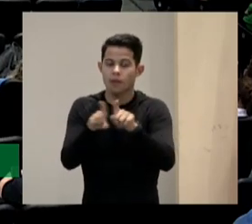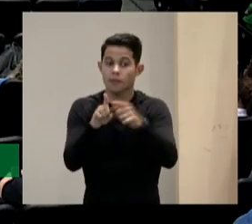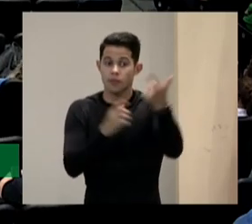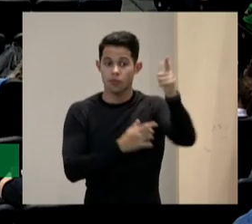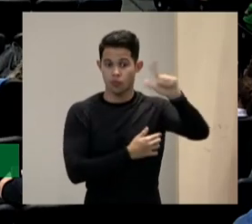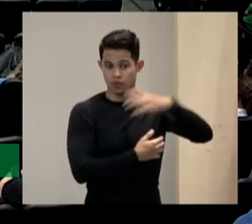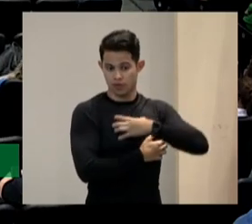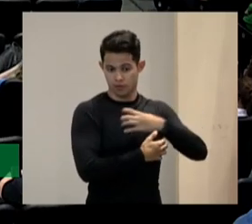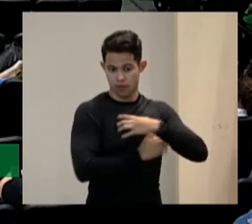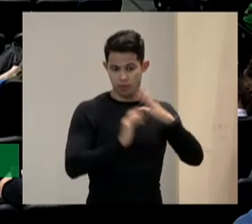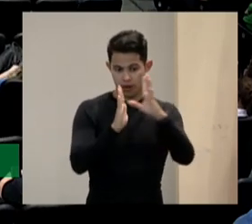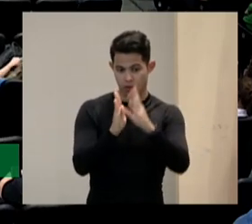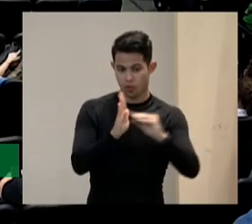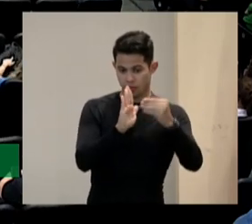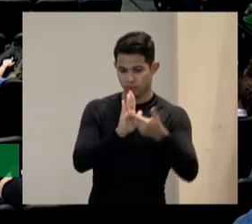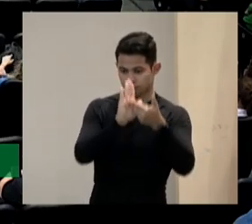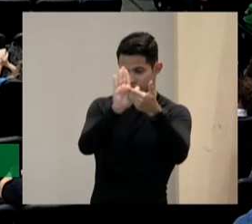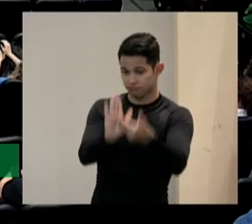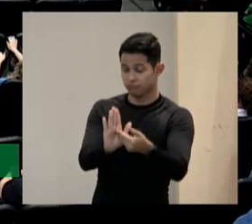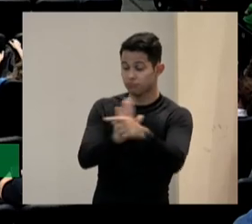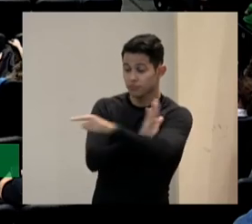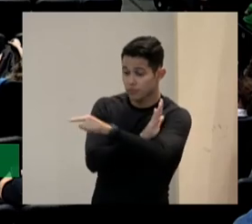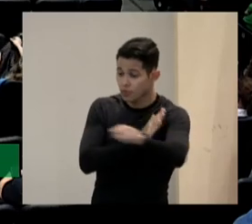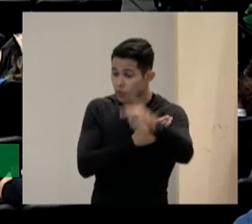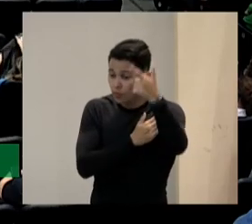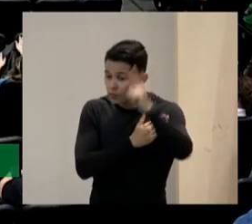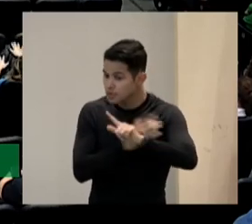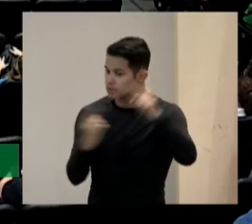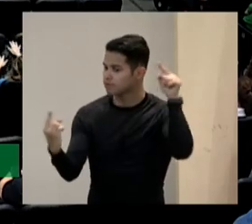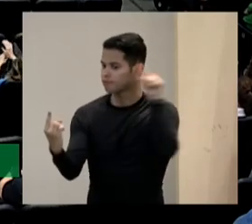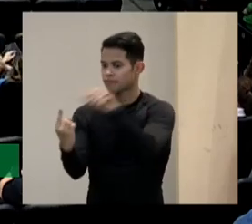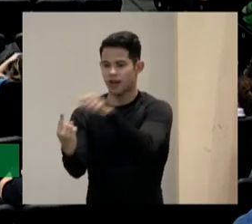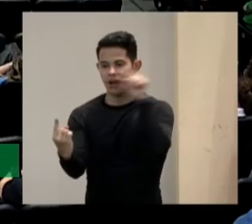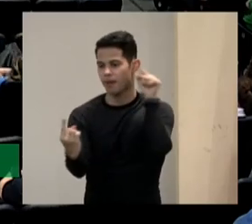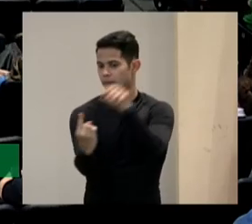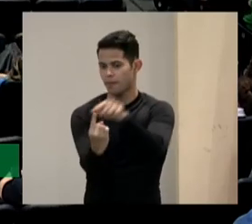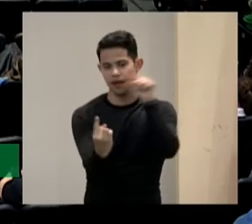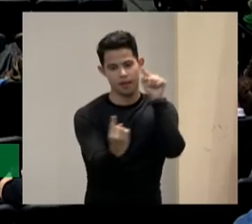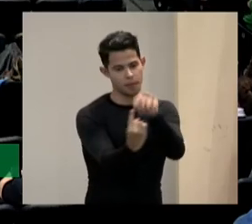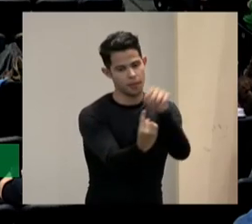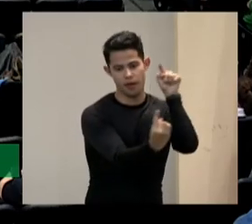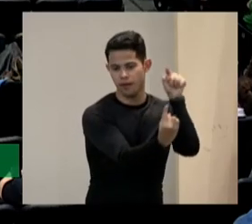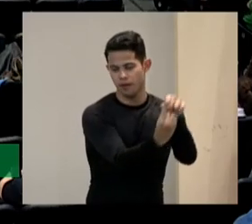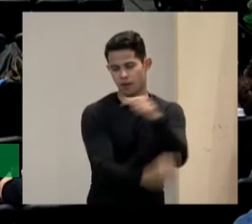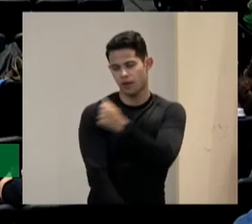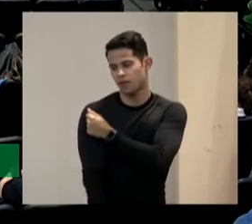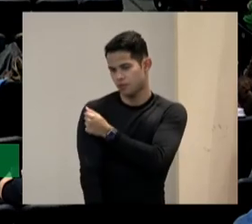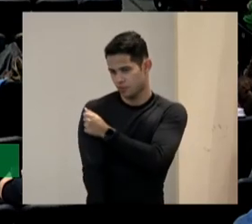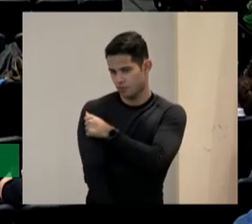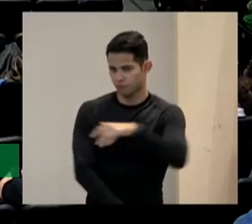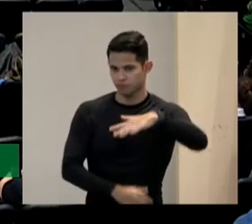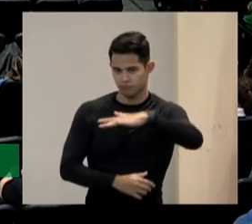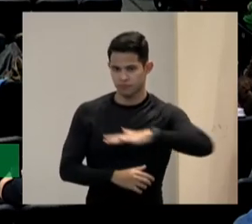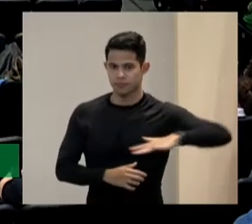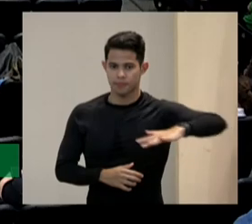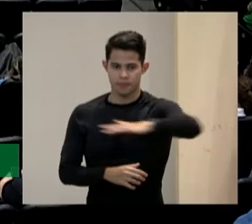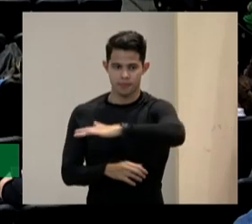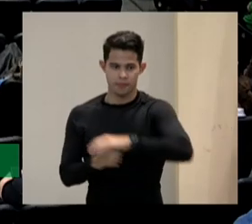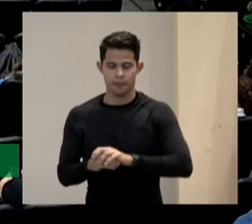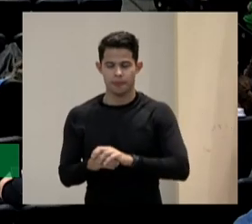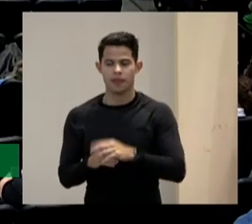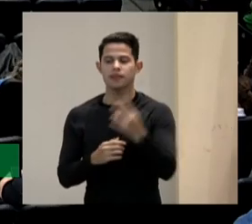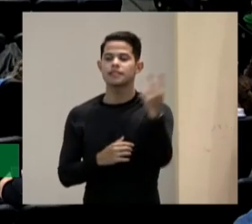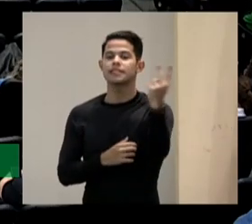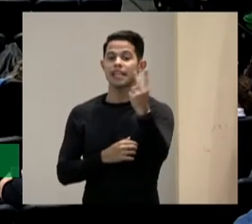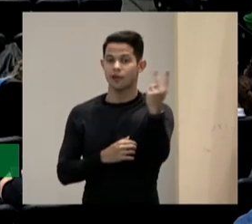conteúdos você está conseguindo chegar a mais estudantes este é o primeiro dos princípios o segundo dos